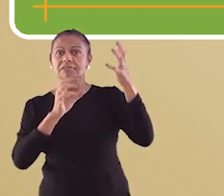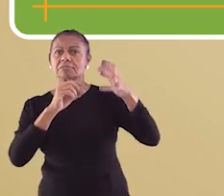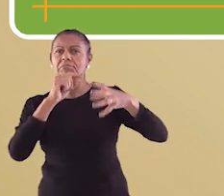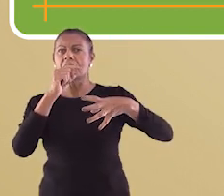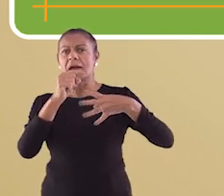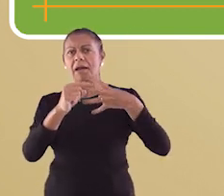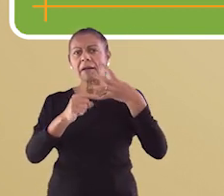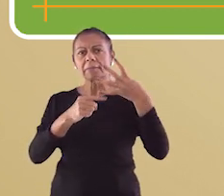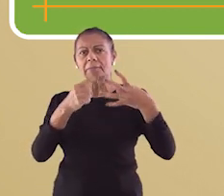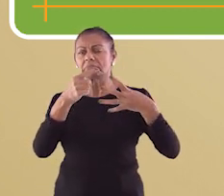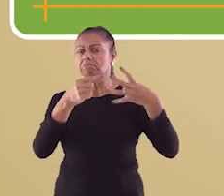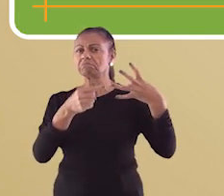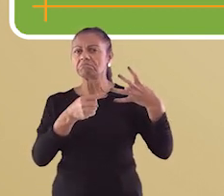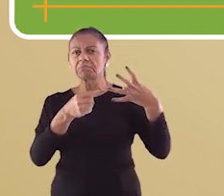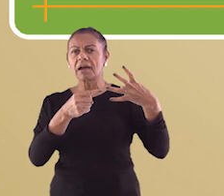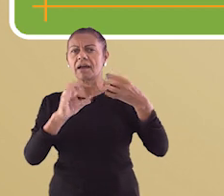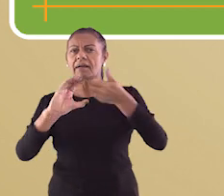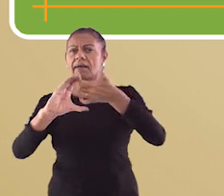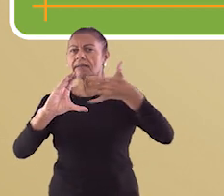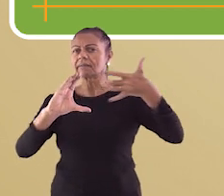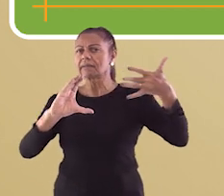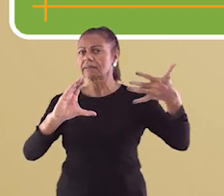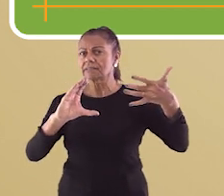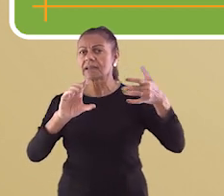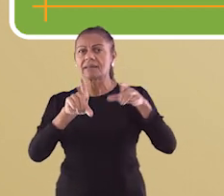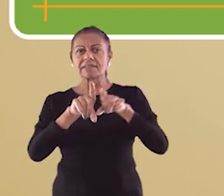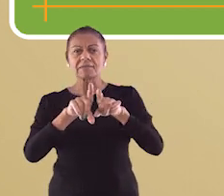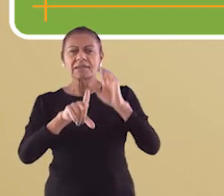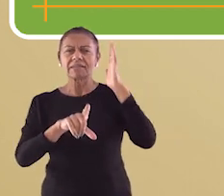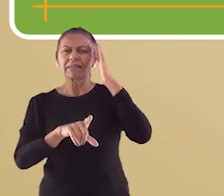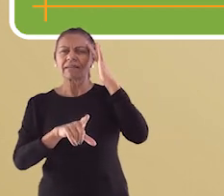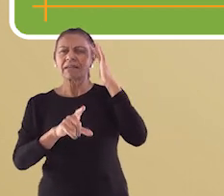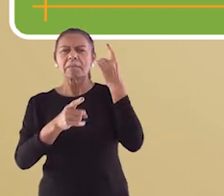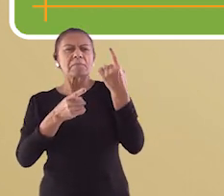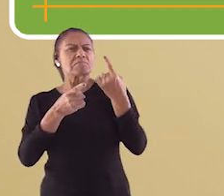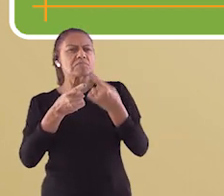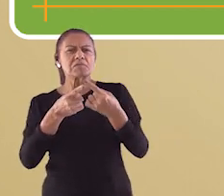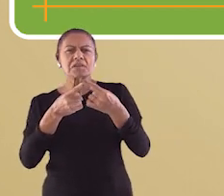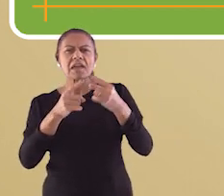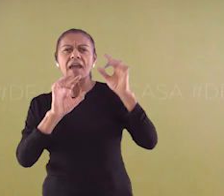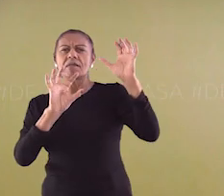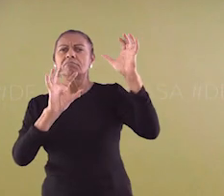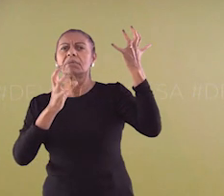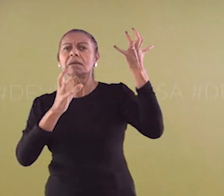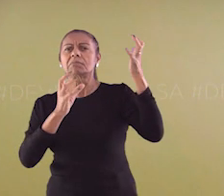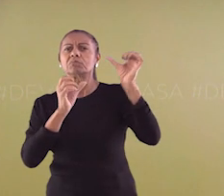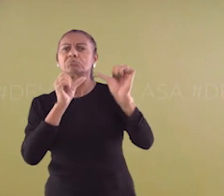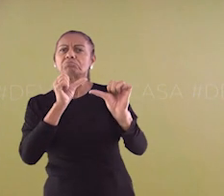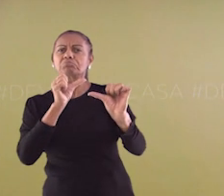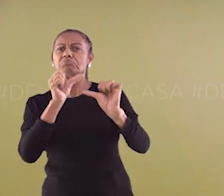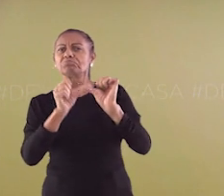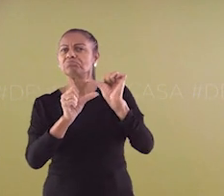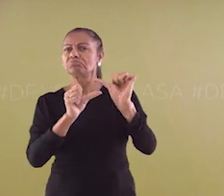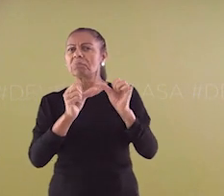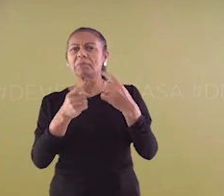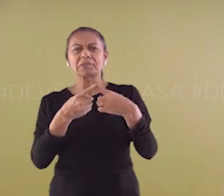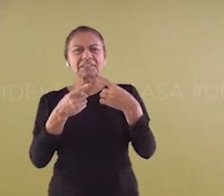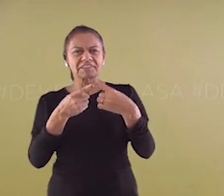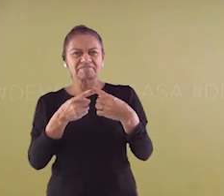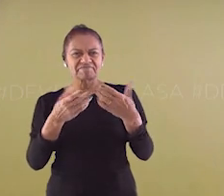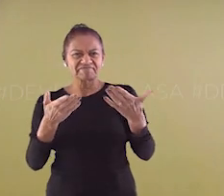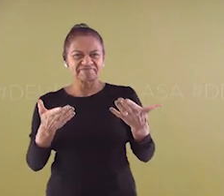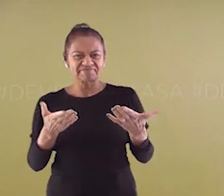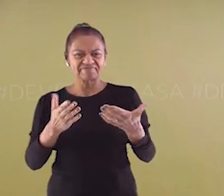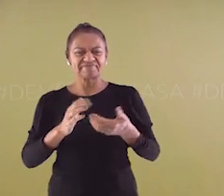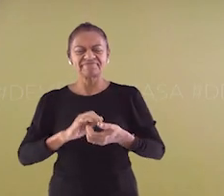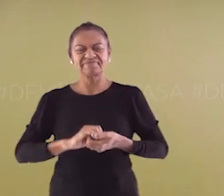entender por que existem as estações. Então, vamos lá para mais uma aula. Então, estudantes, pegue o seu